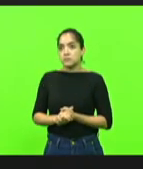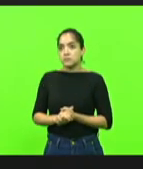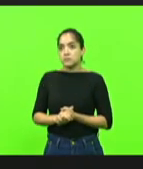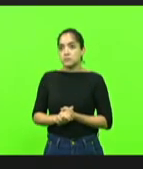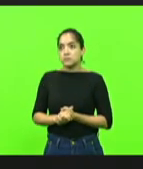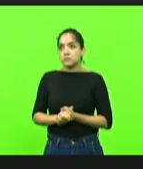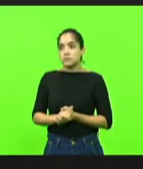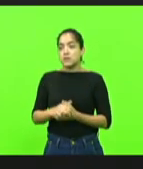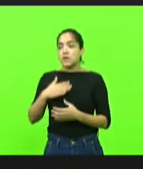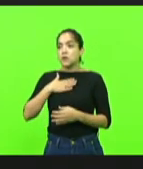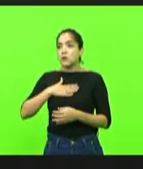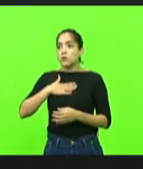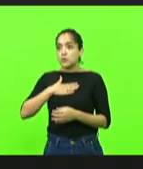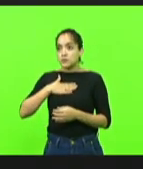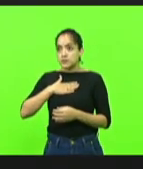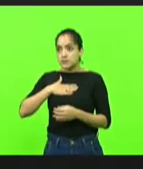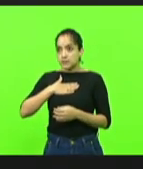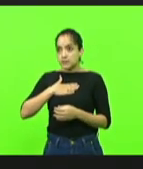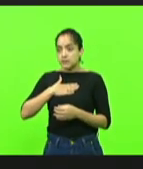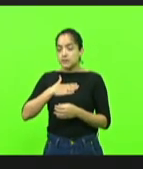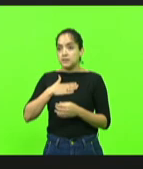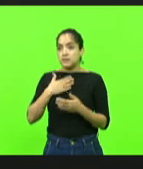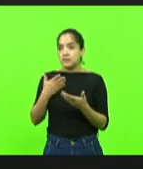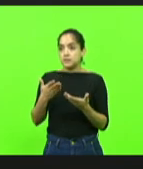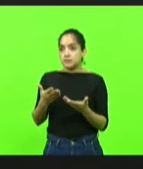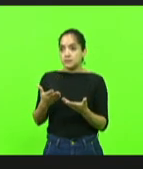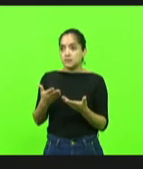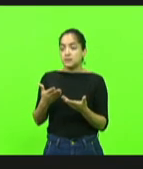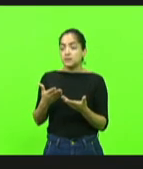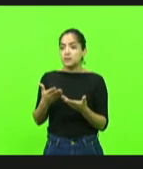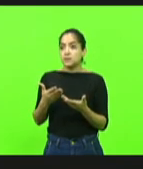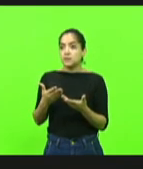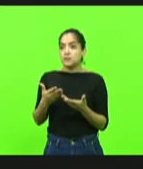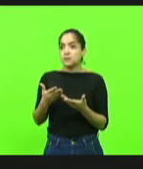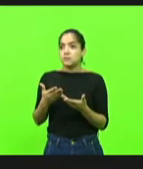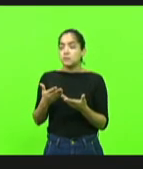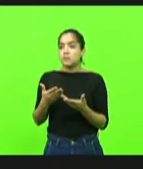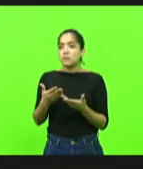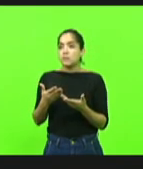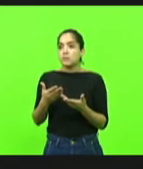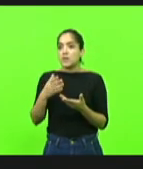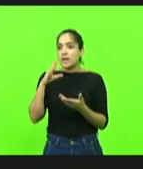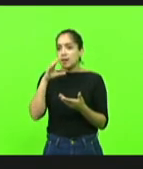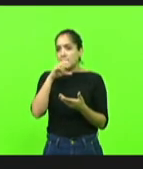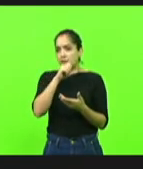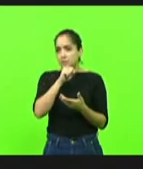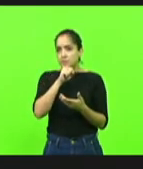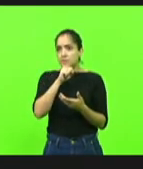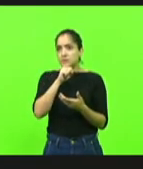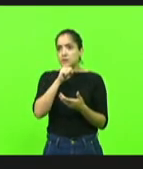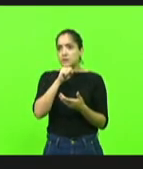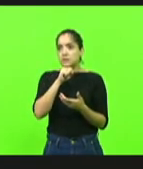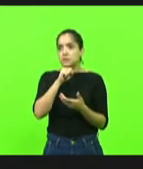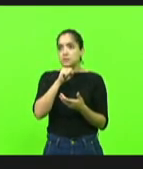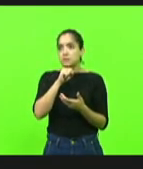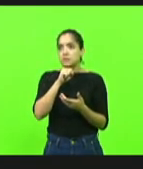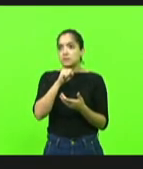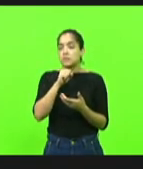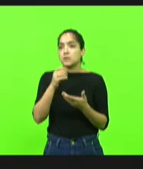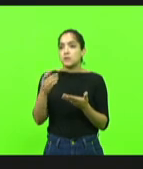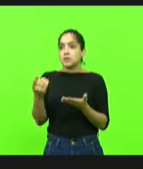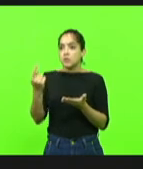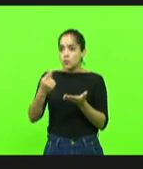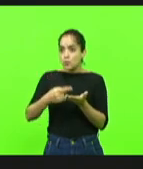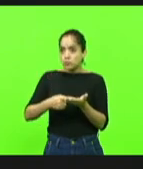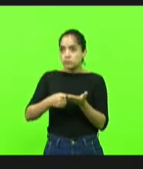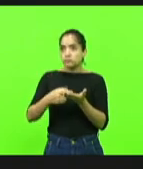Eu gostaria de fazer aqui uma rápida fala e convocar o nosso povo